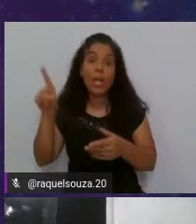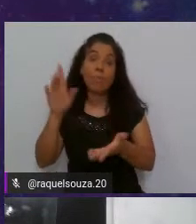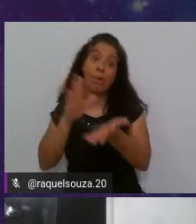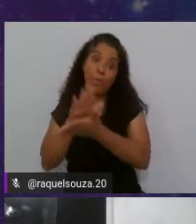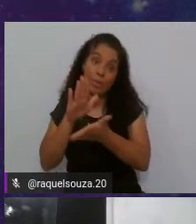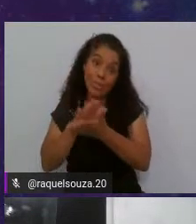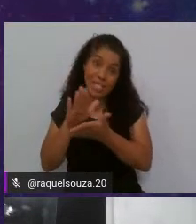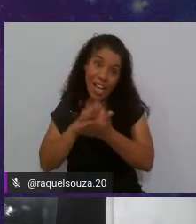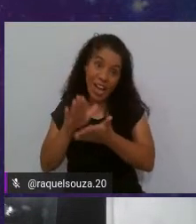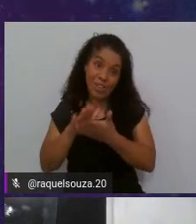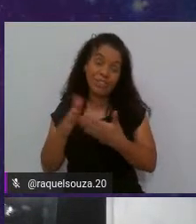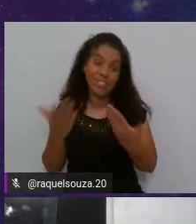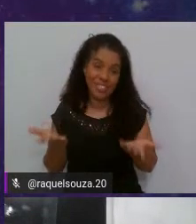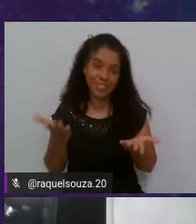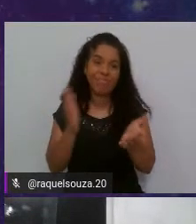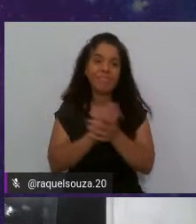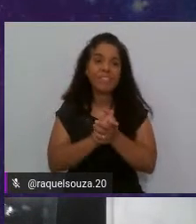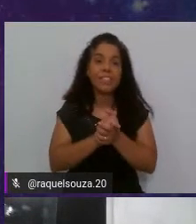Bom,